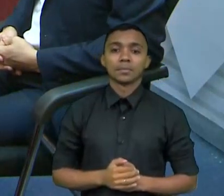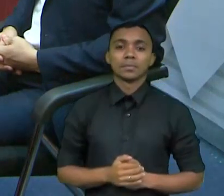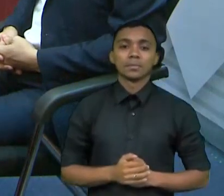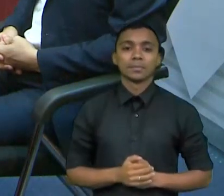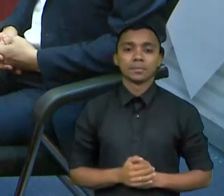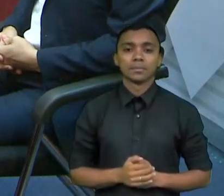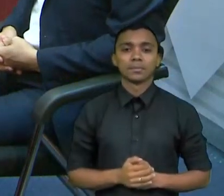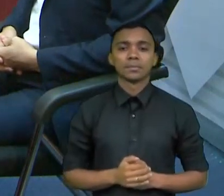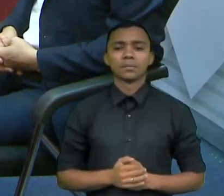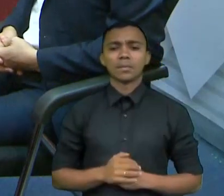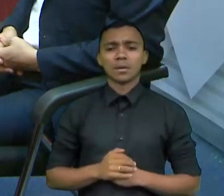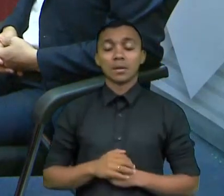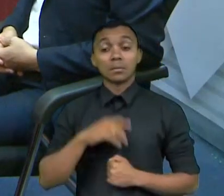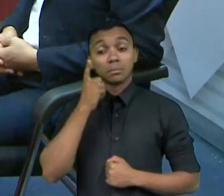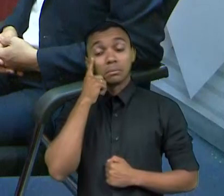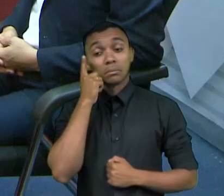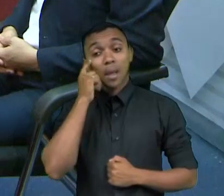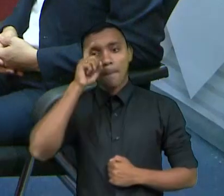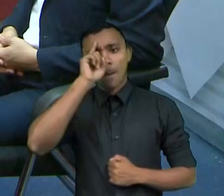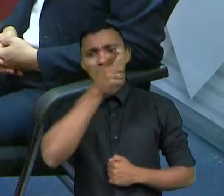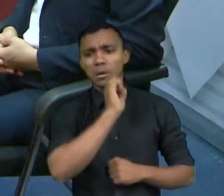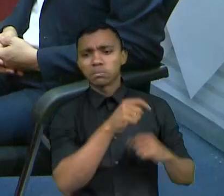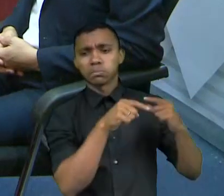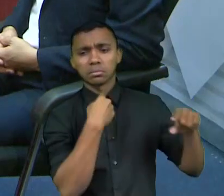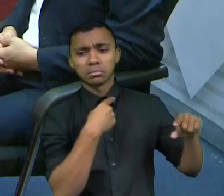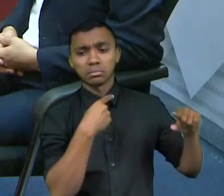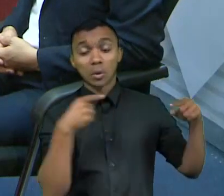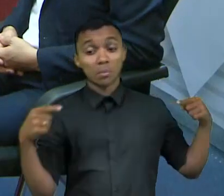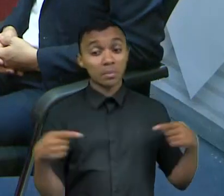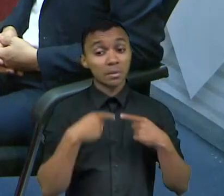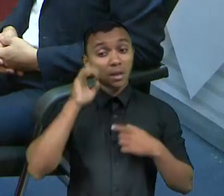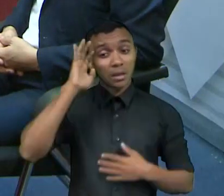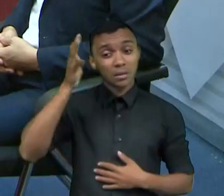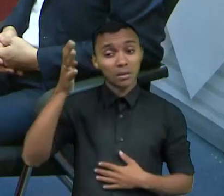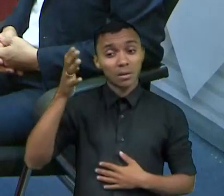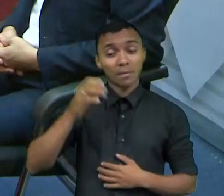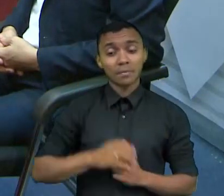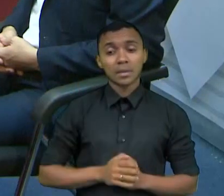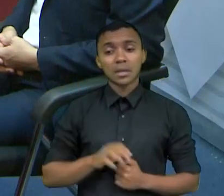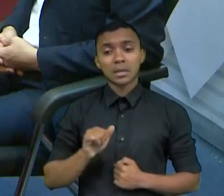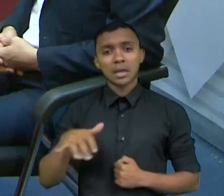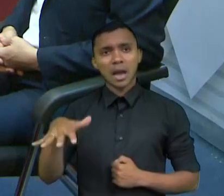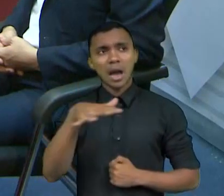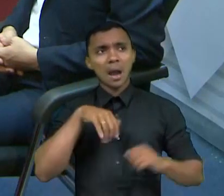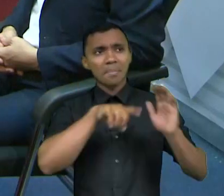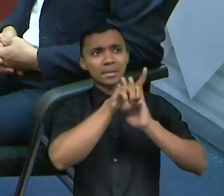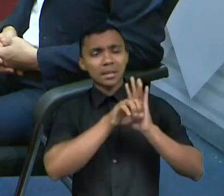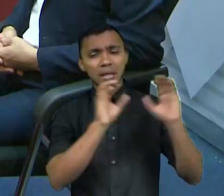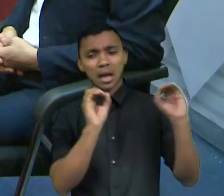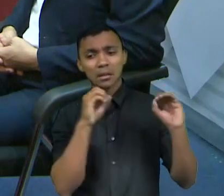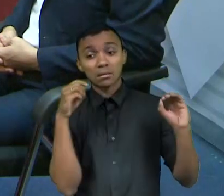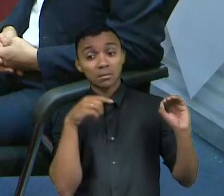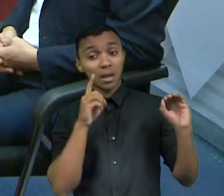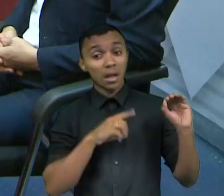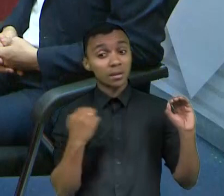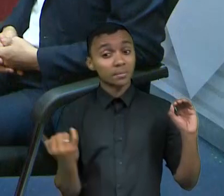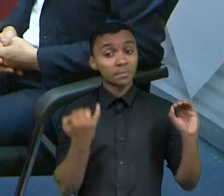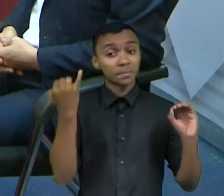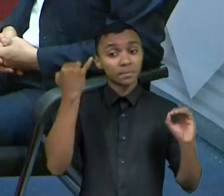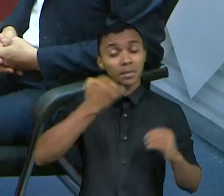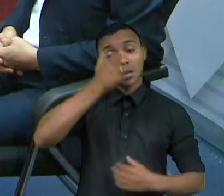Proibir é a solução... Eu nem consigo imaginar um cenário sem pesquisas. Elas são importantes. Eu, como eleitora,